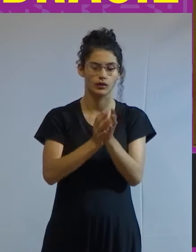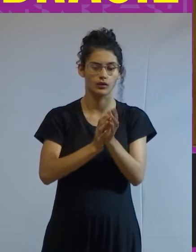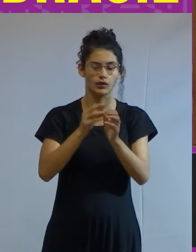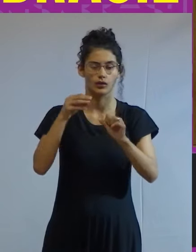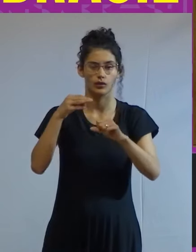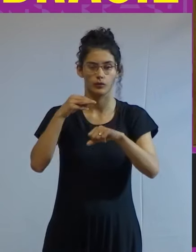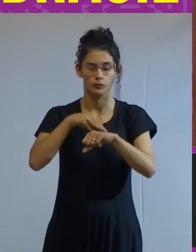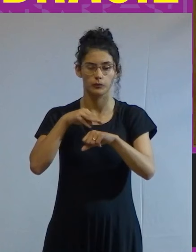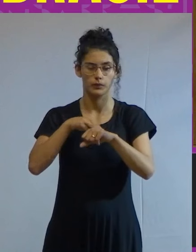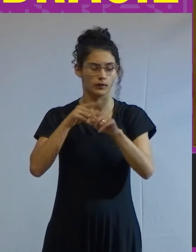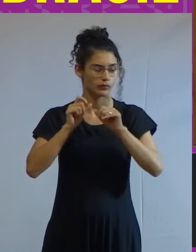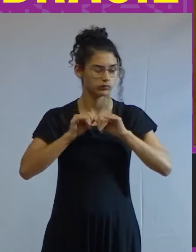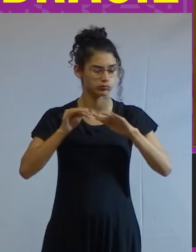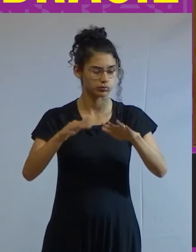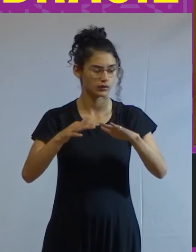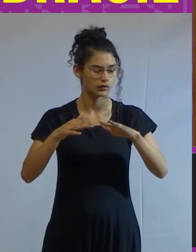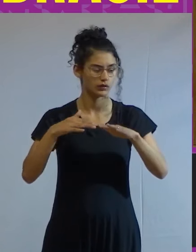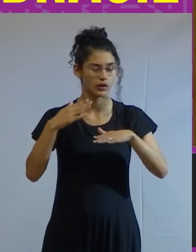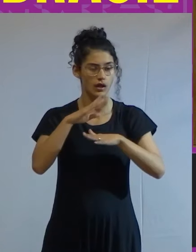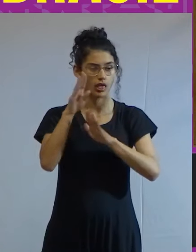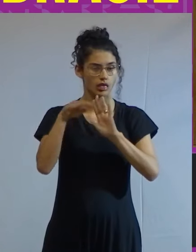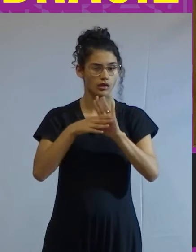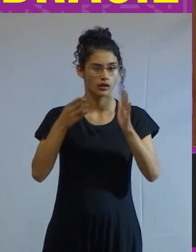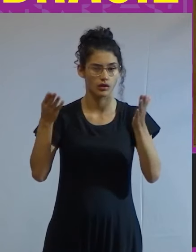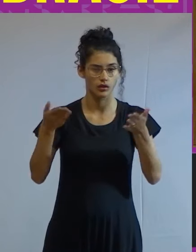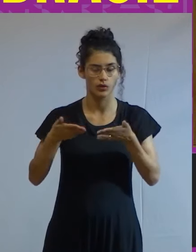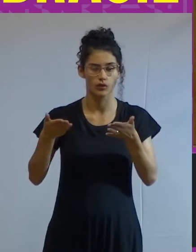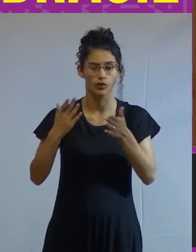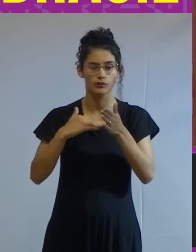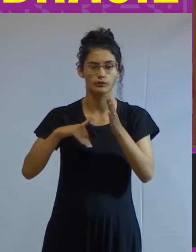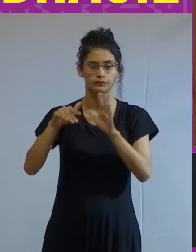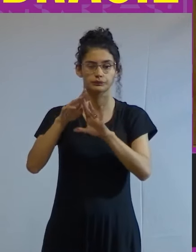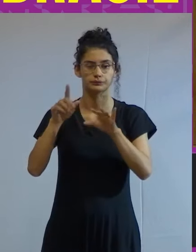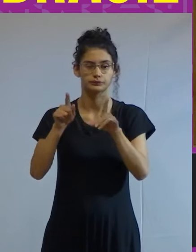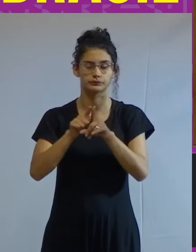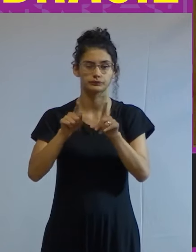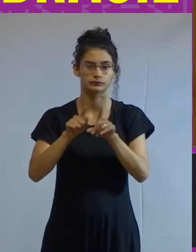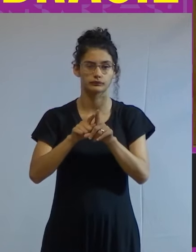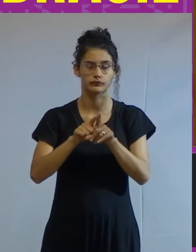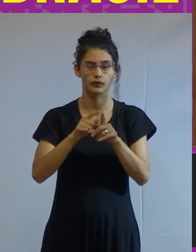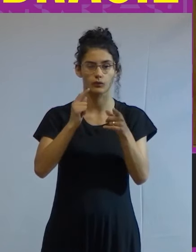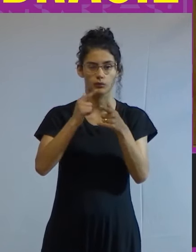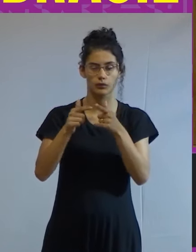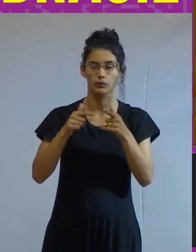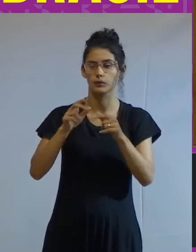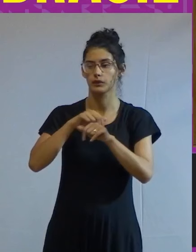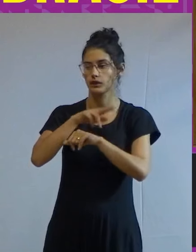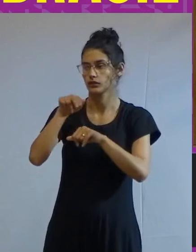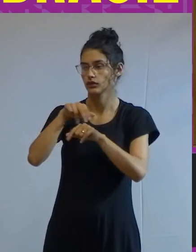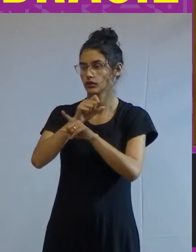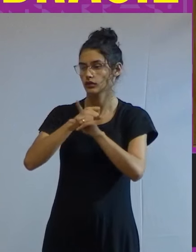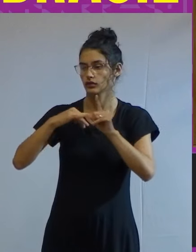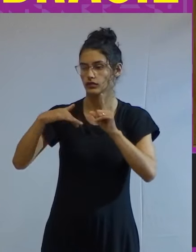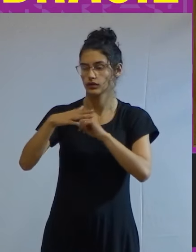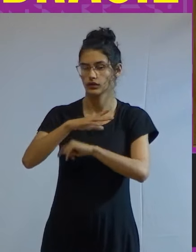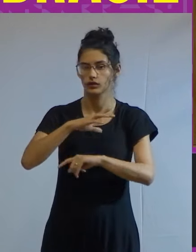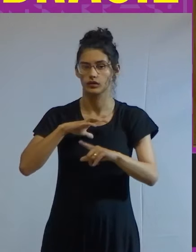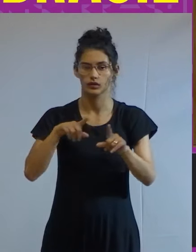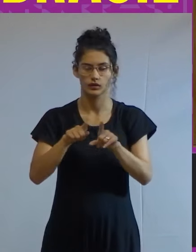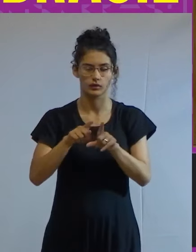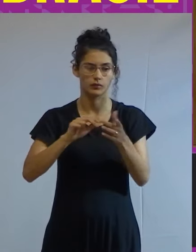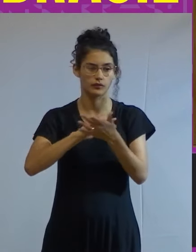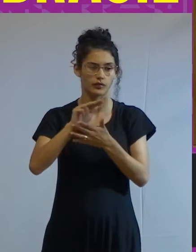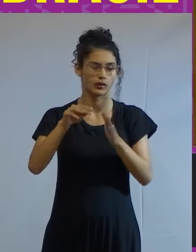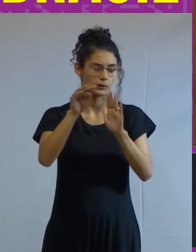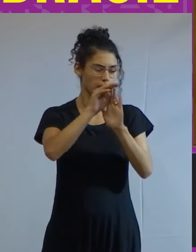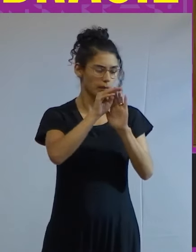que está em marcha até hoje acrescentaram a tragédia nacional da sociedade fraturada muitas